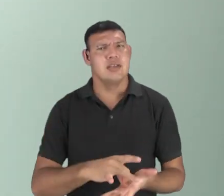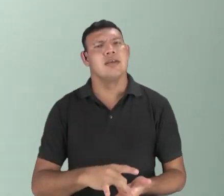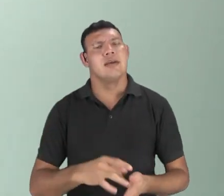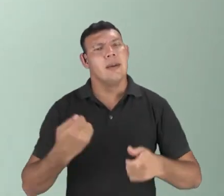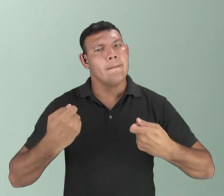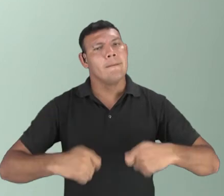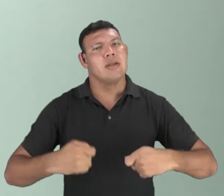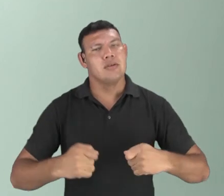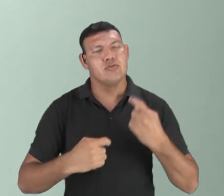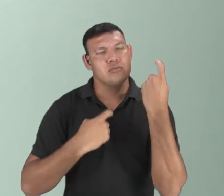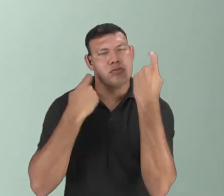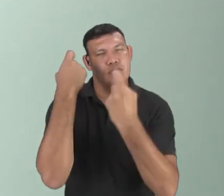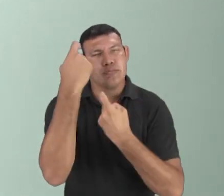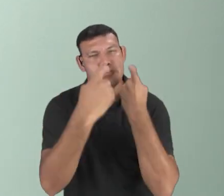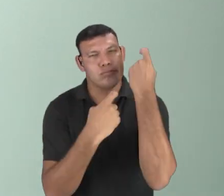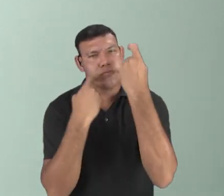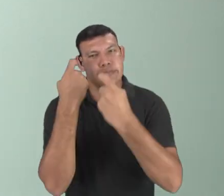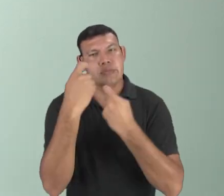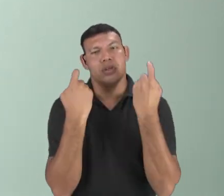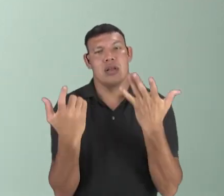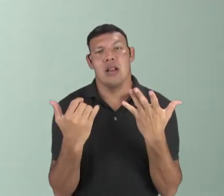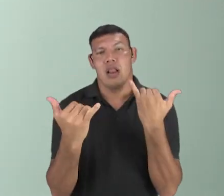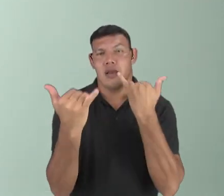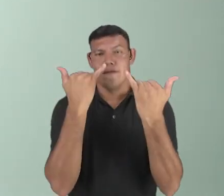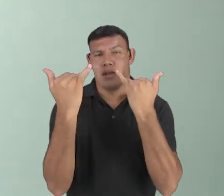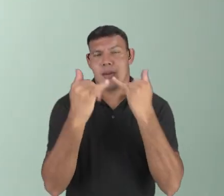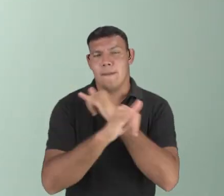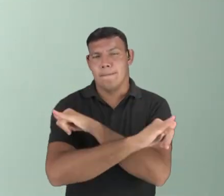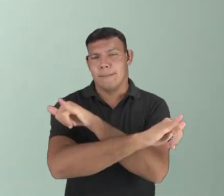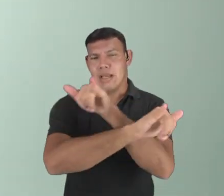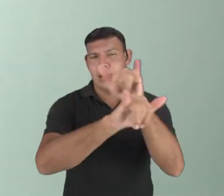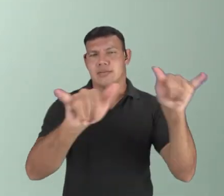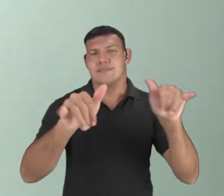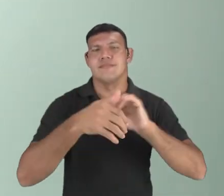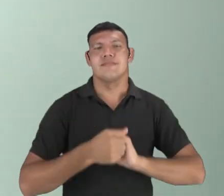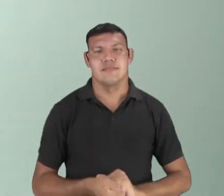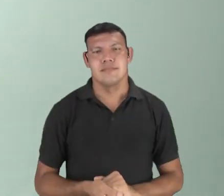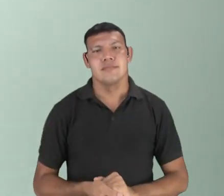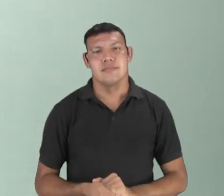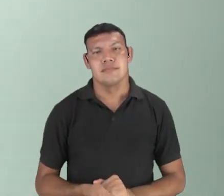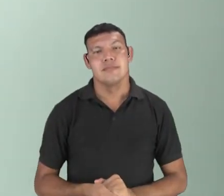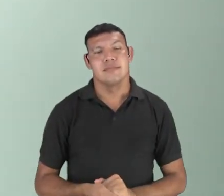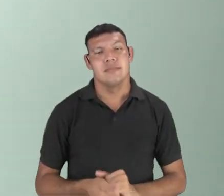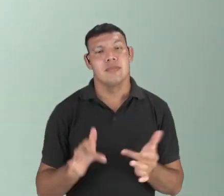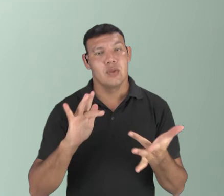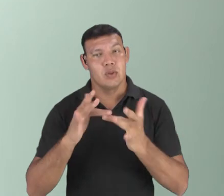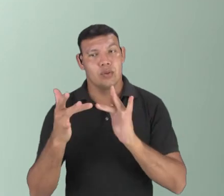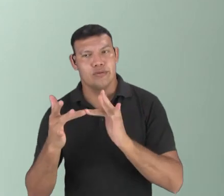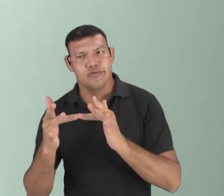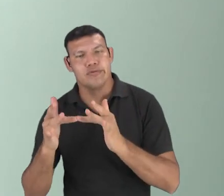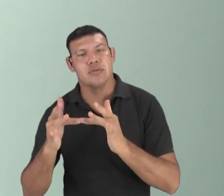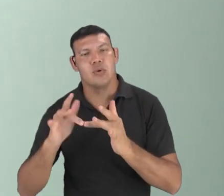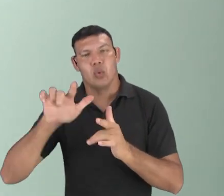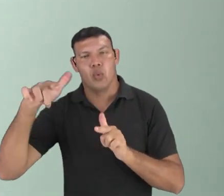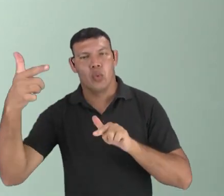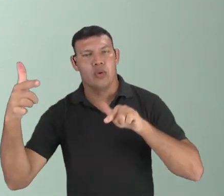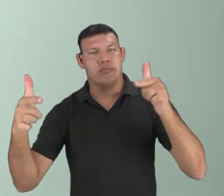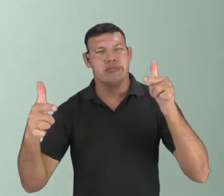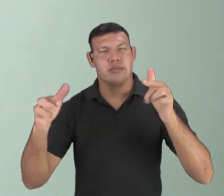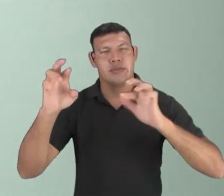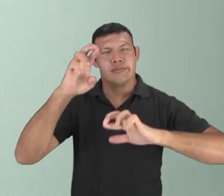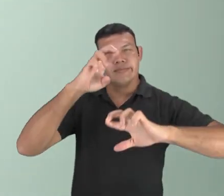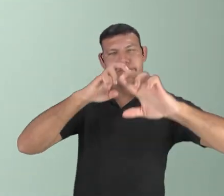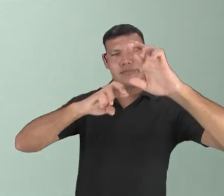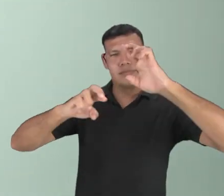eu me tornar um artista eu preciso é claro me preocupar com o que eu estou falando com o que eu estou dizendo e